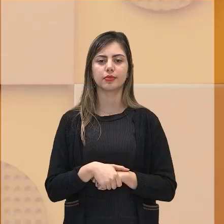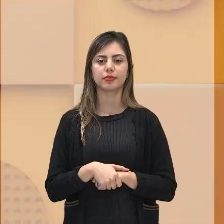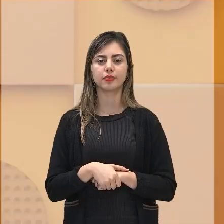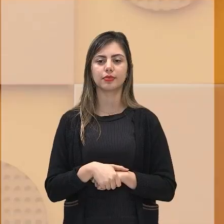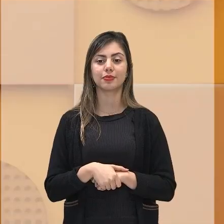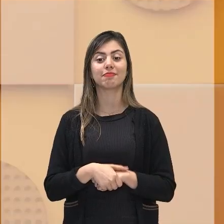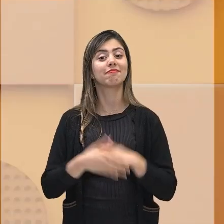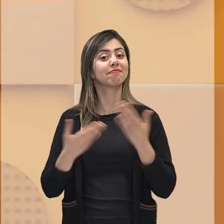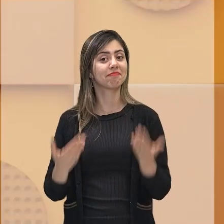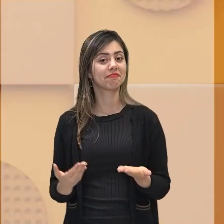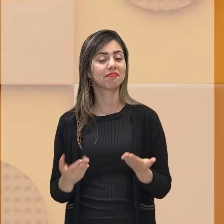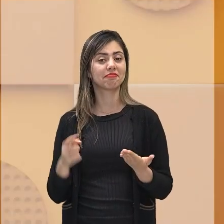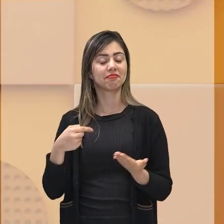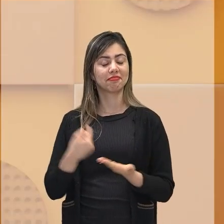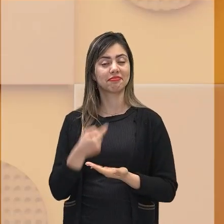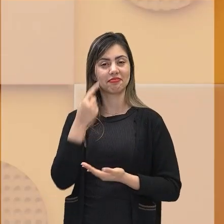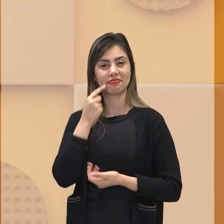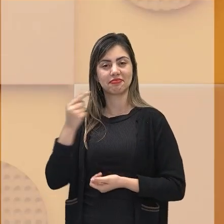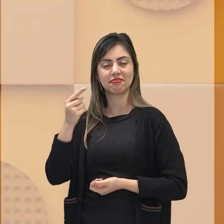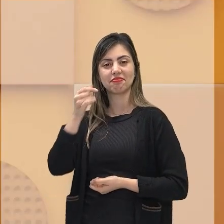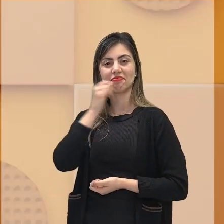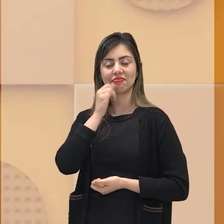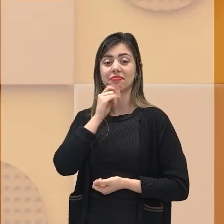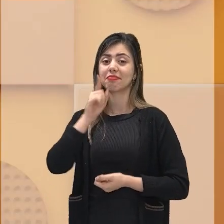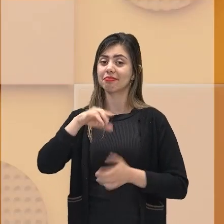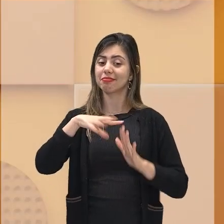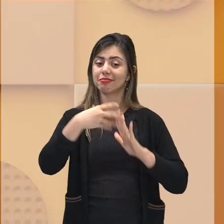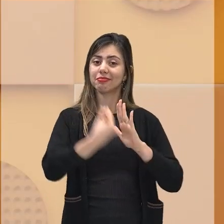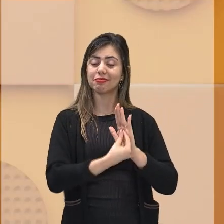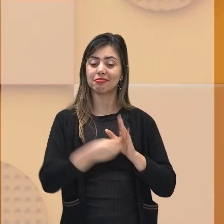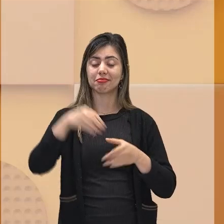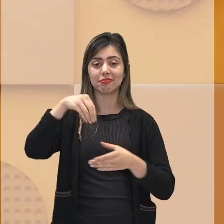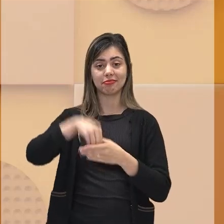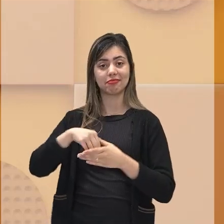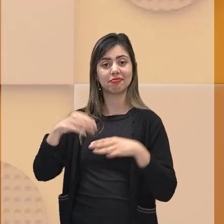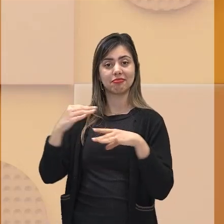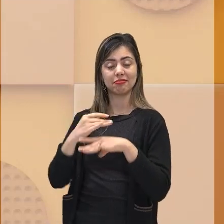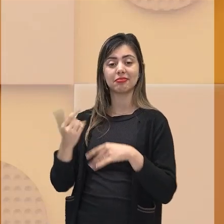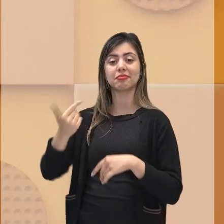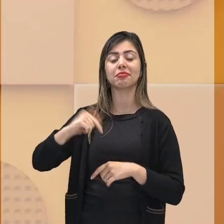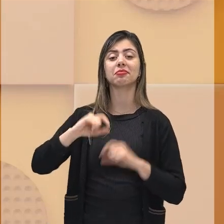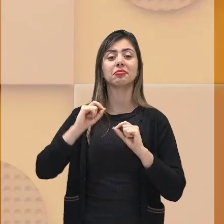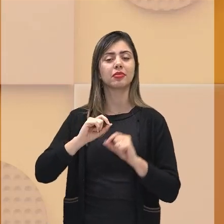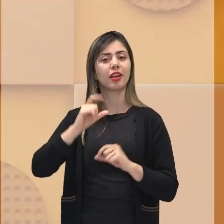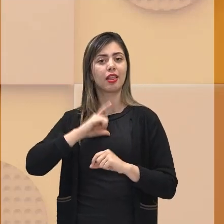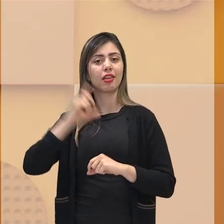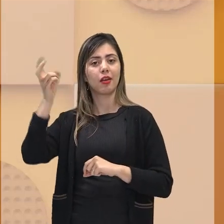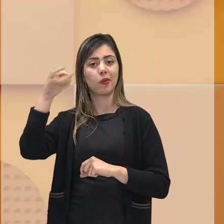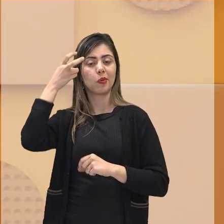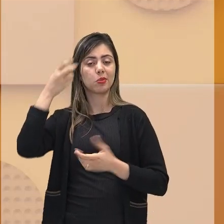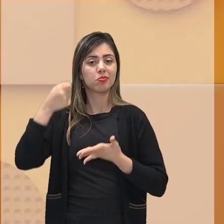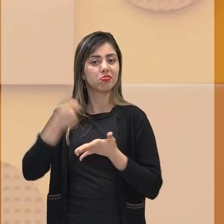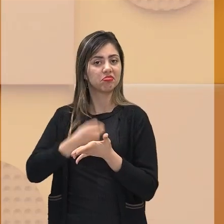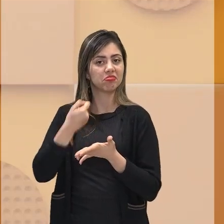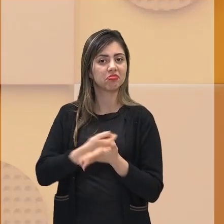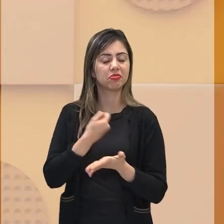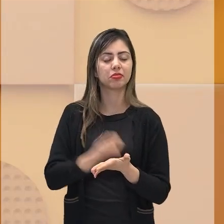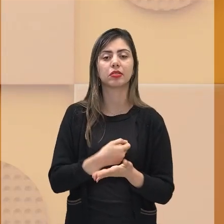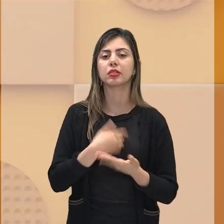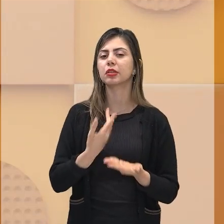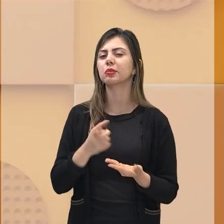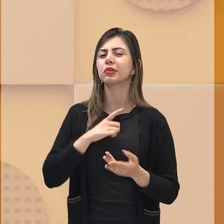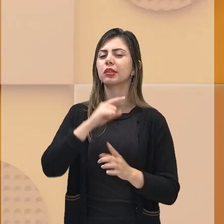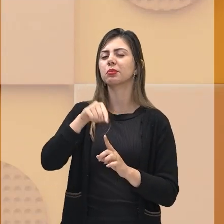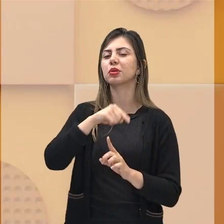Então, aqui temos um exemplo de quilombo urbano e de resistência cultural também, onde se busca